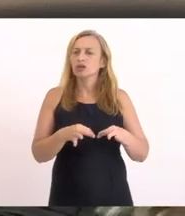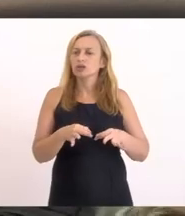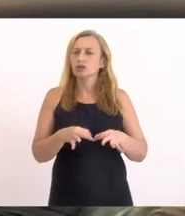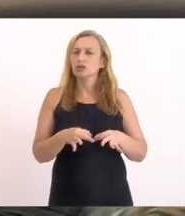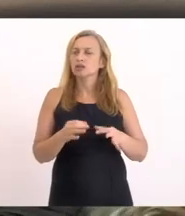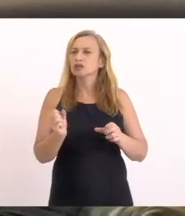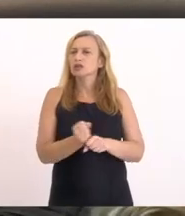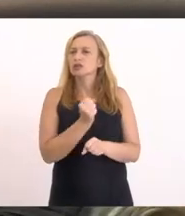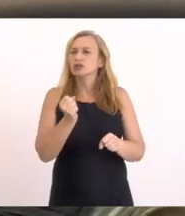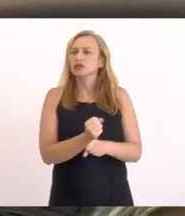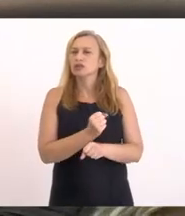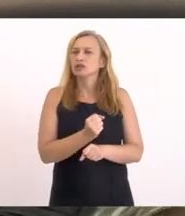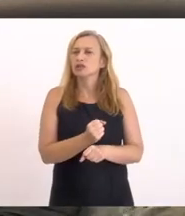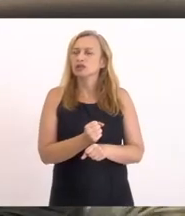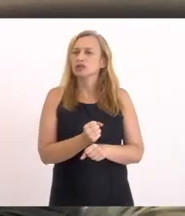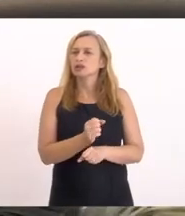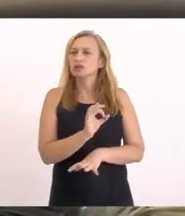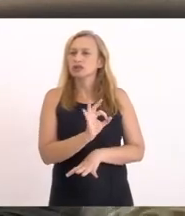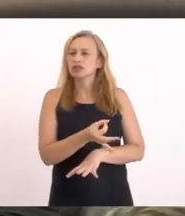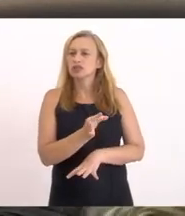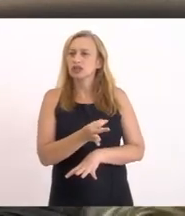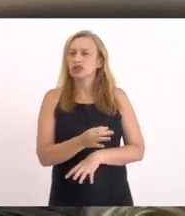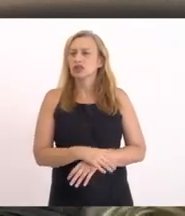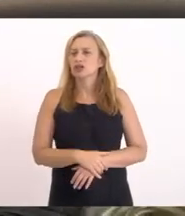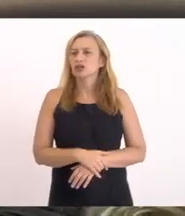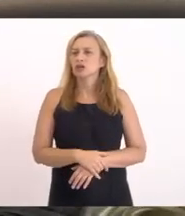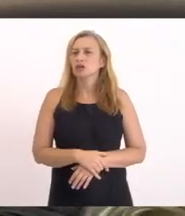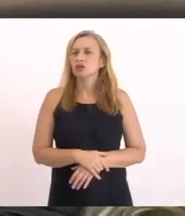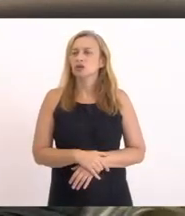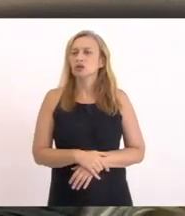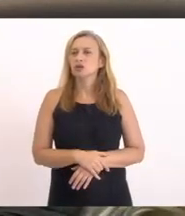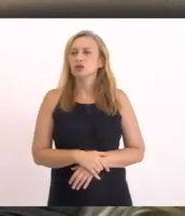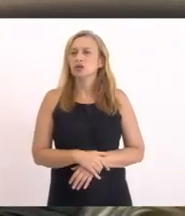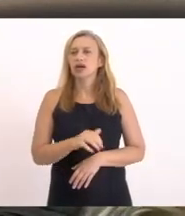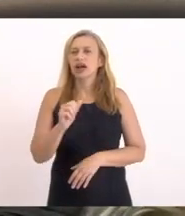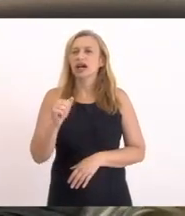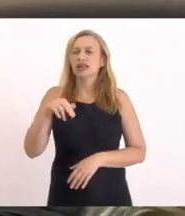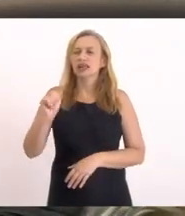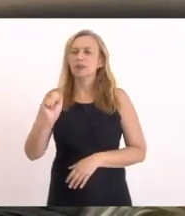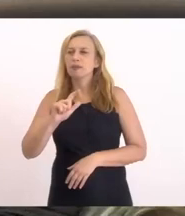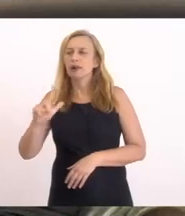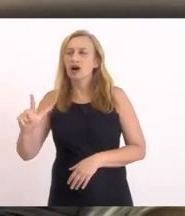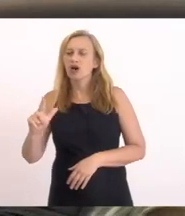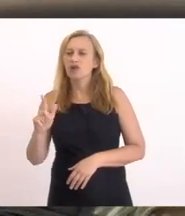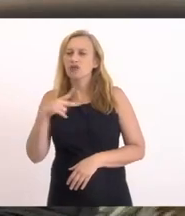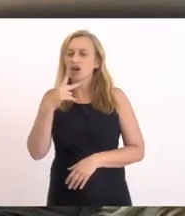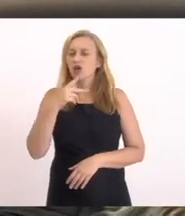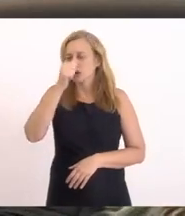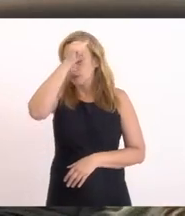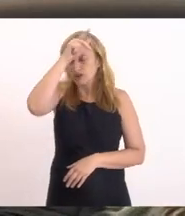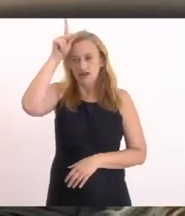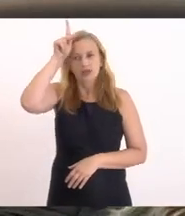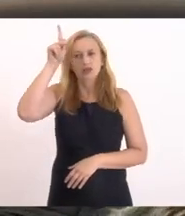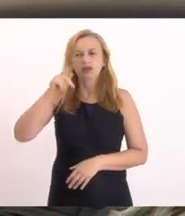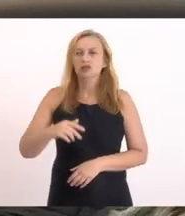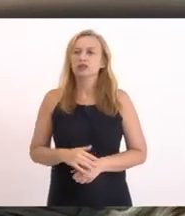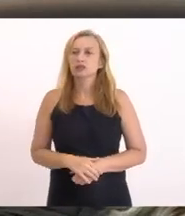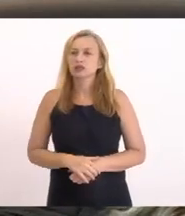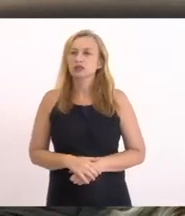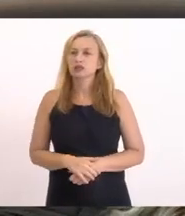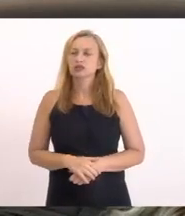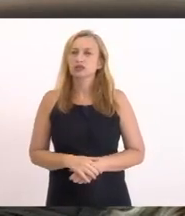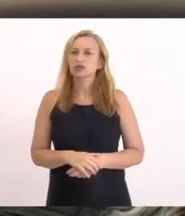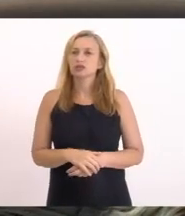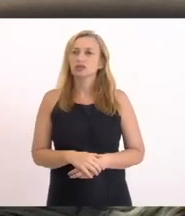obras Definitivas No caso O Anibal Ali disse Que a prefeitura Se